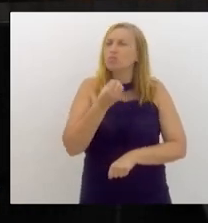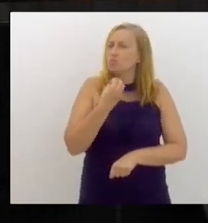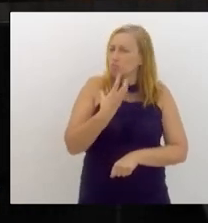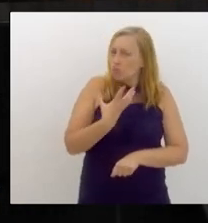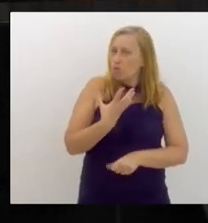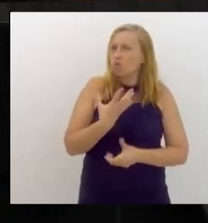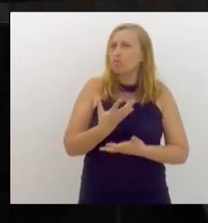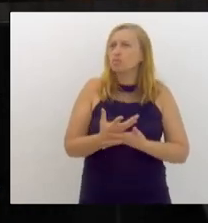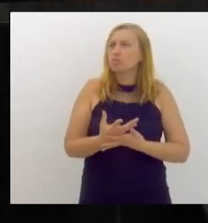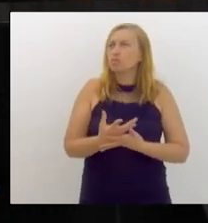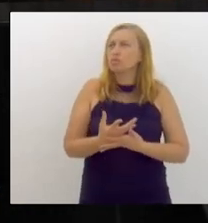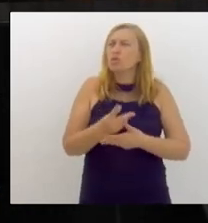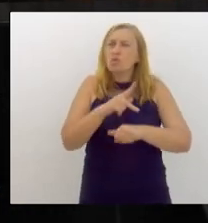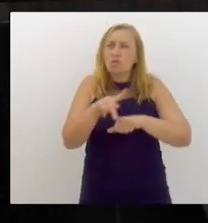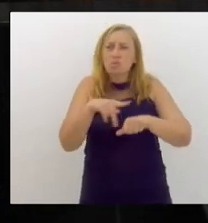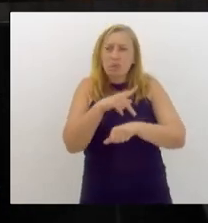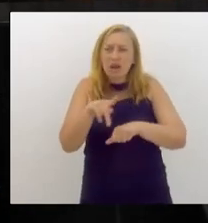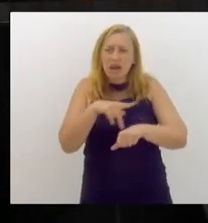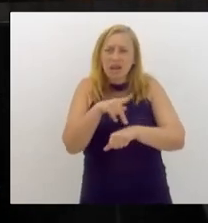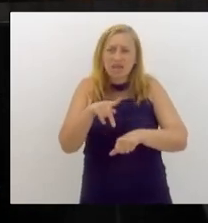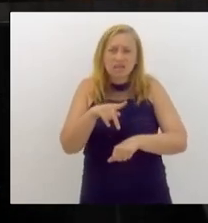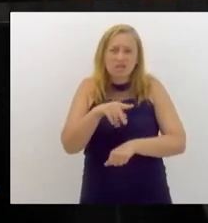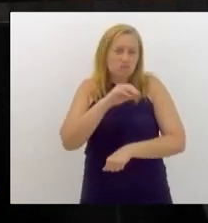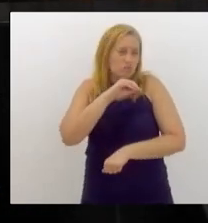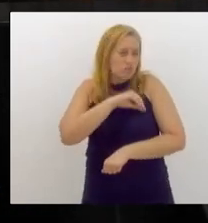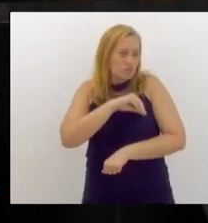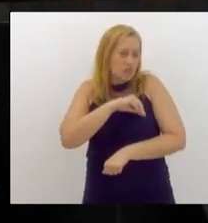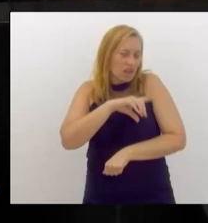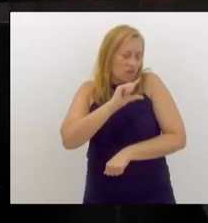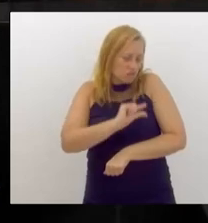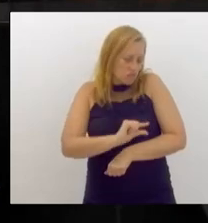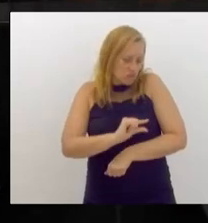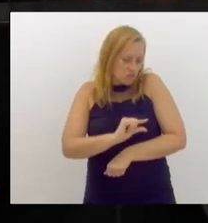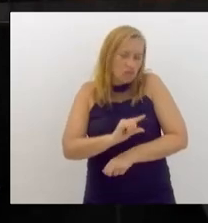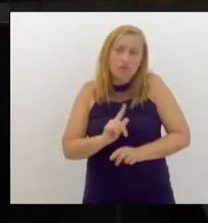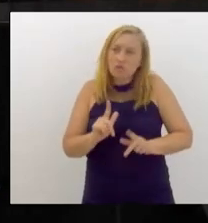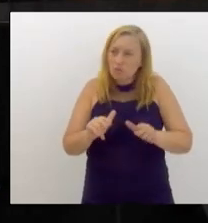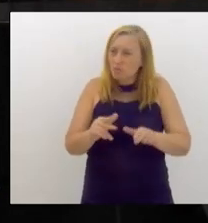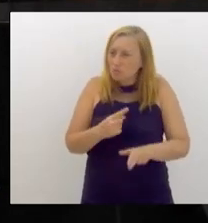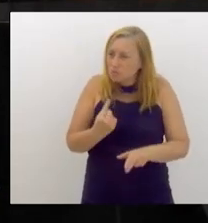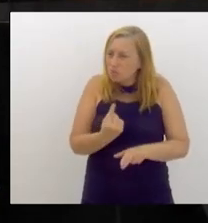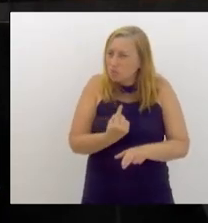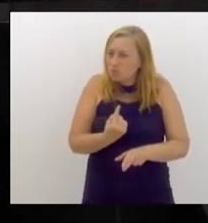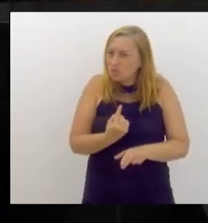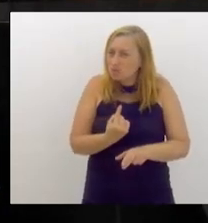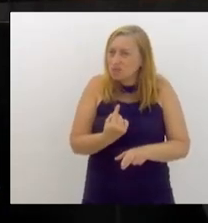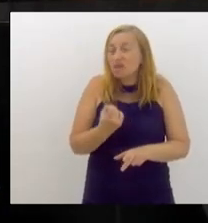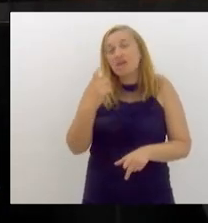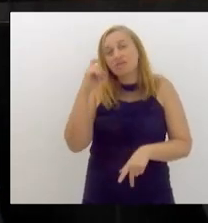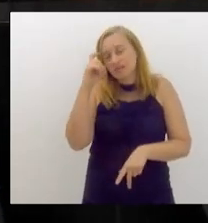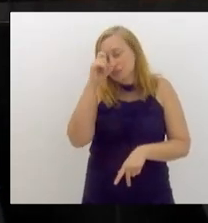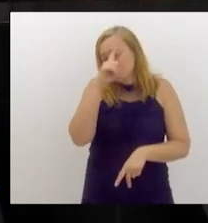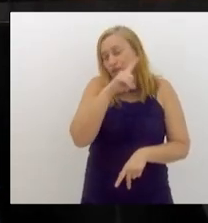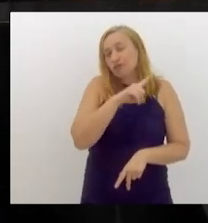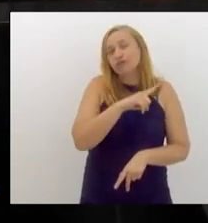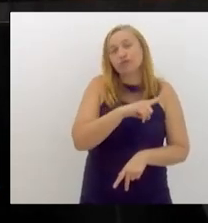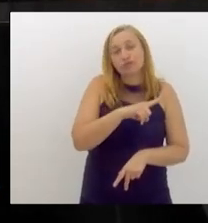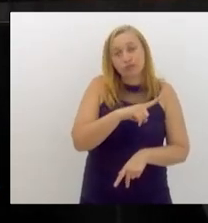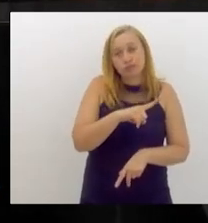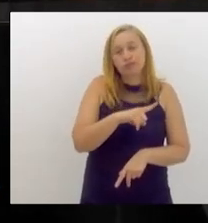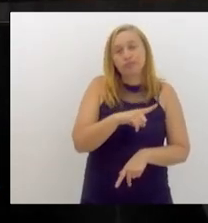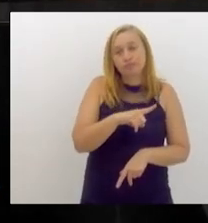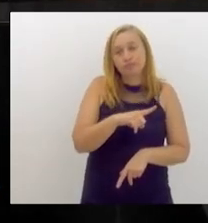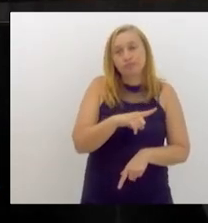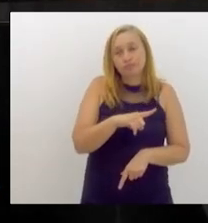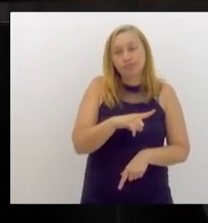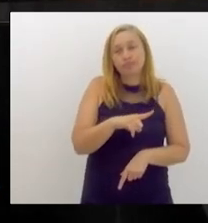país que tem uma renda tão dissociada como a nossa, a concessão fica inviável